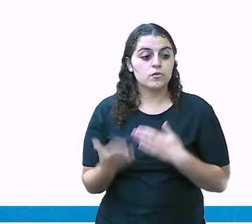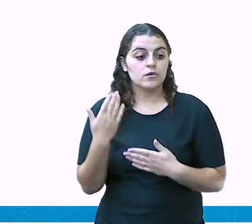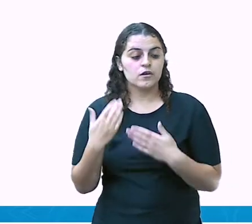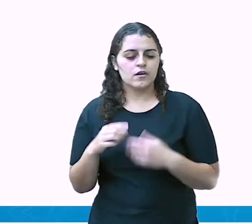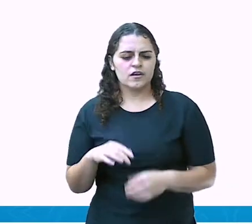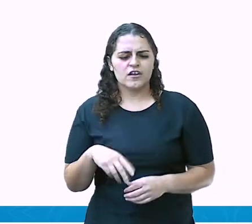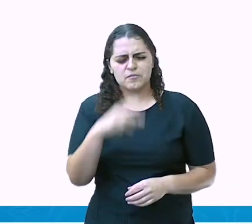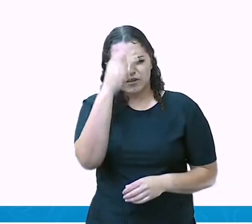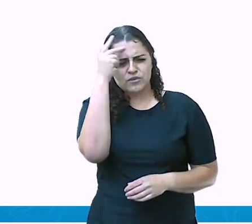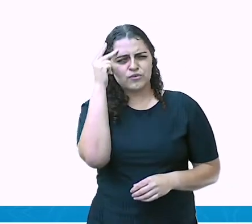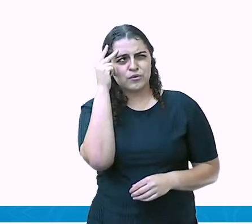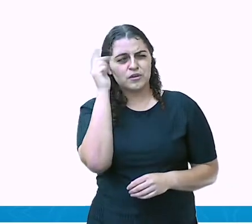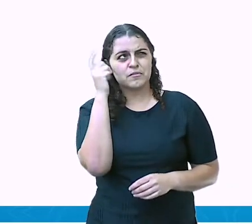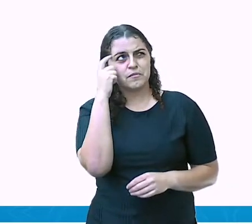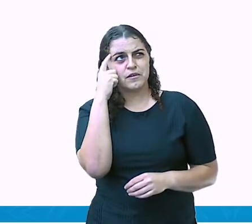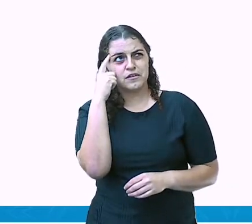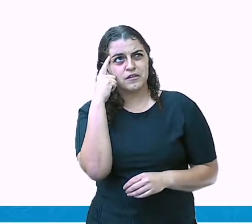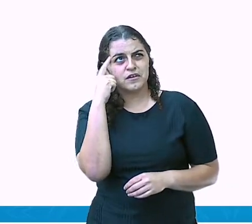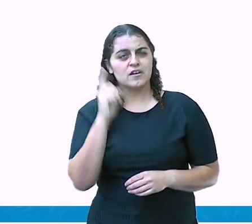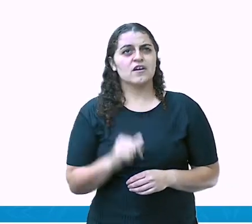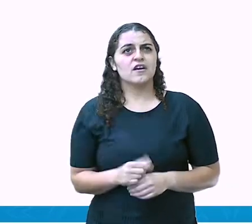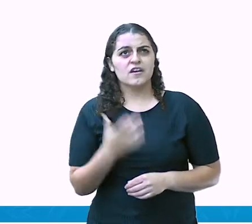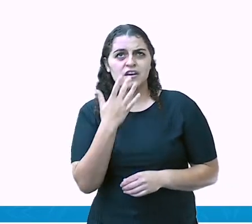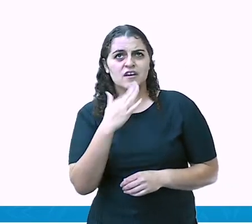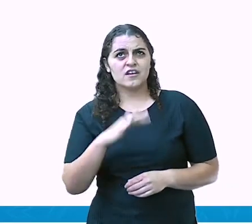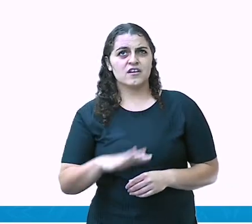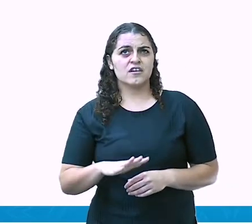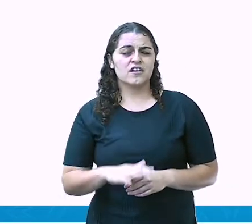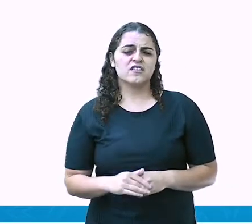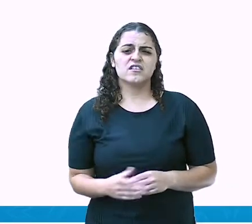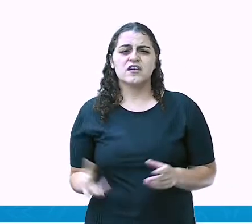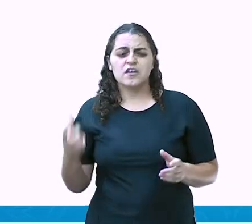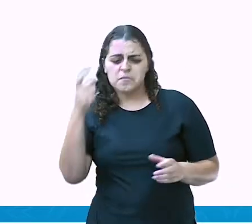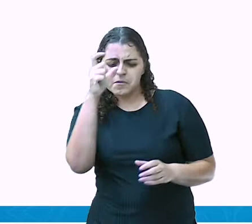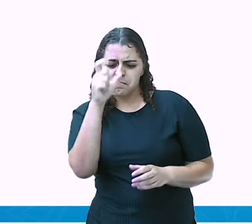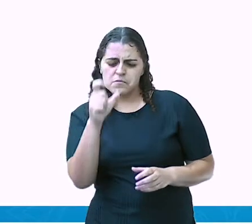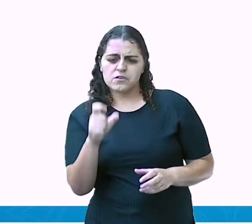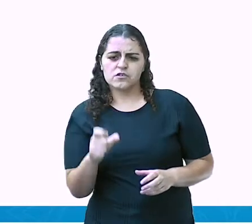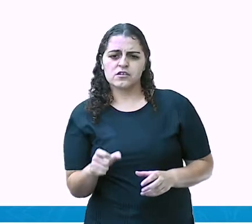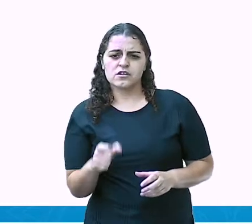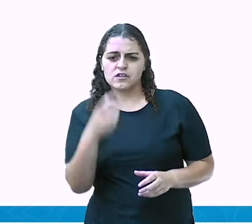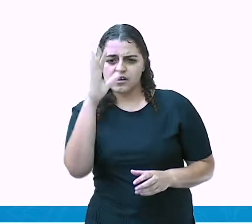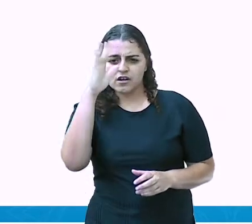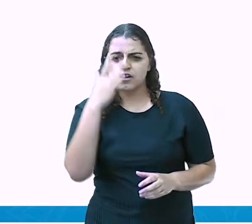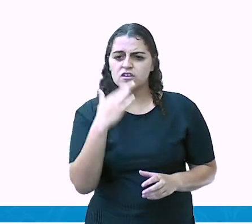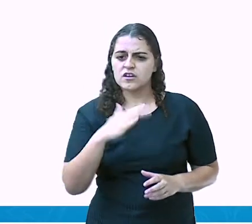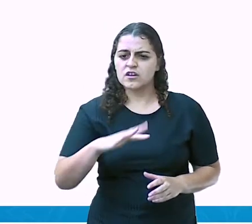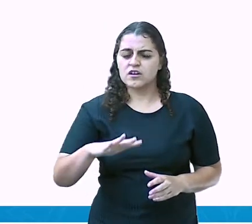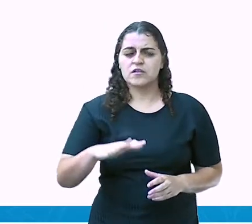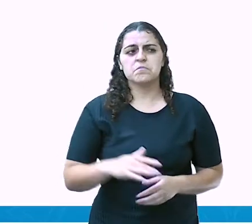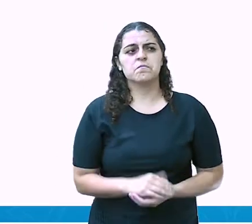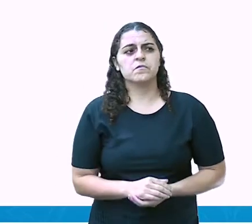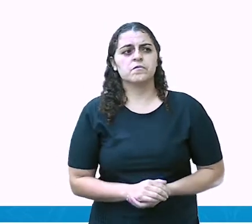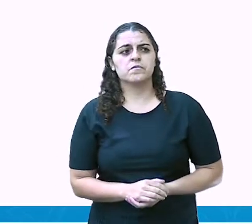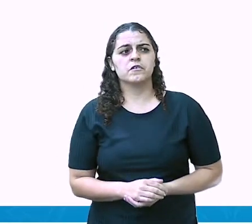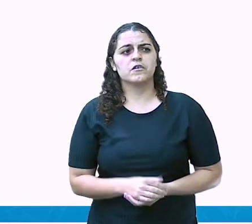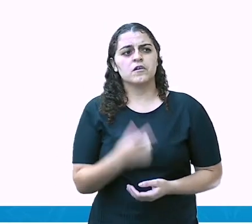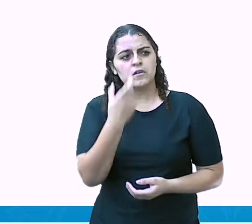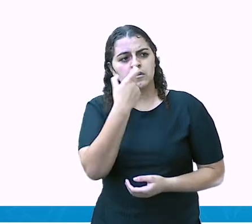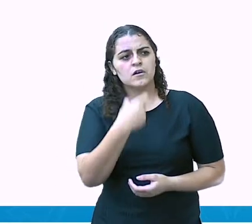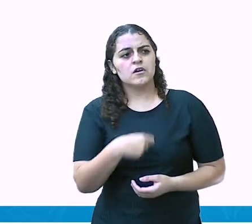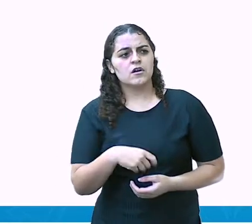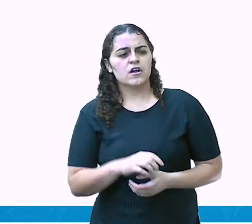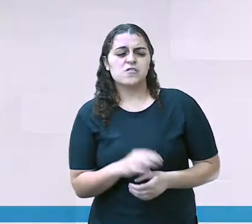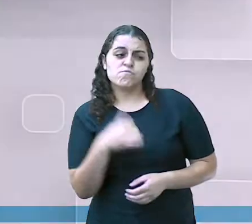continuam pensando que é uma alteração aí da pessoa... Que é uma personalidade, não uma alteração, né? Mas é a personalidade da criança.